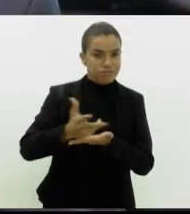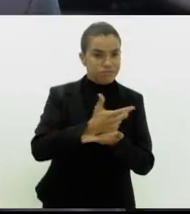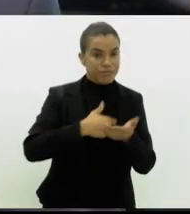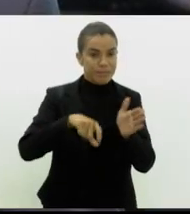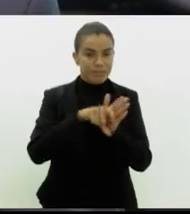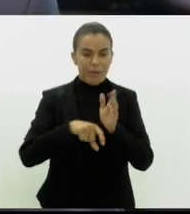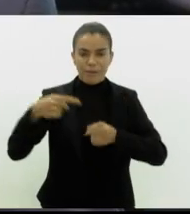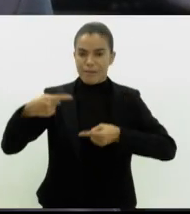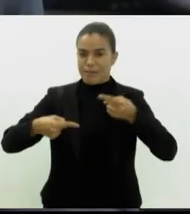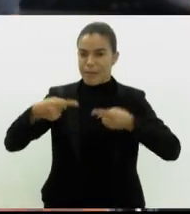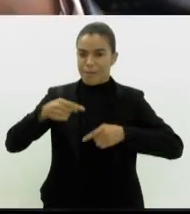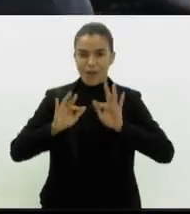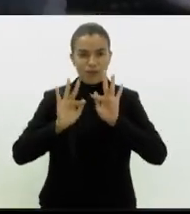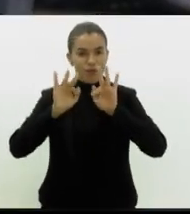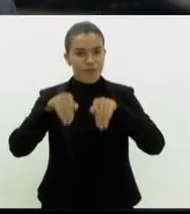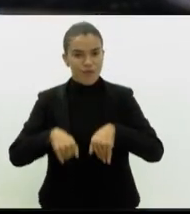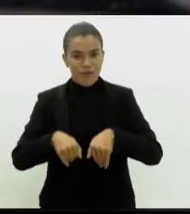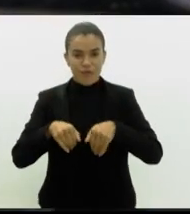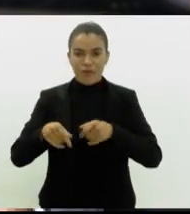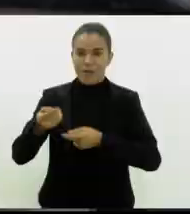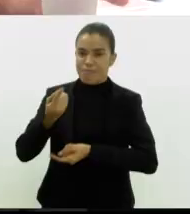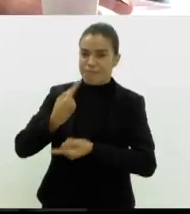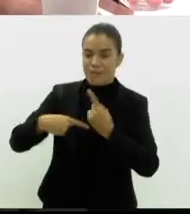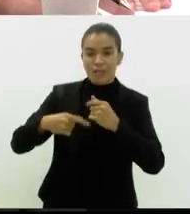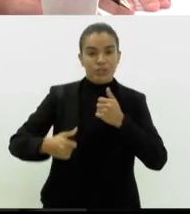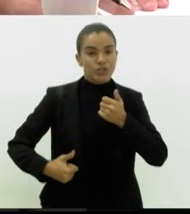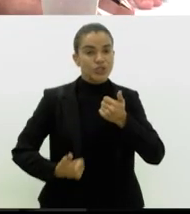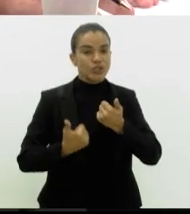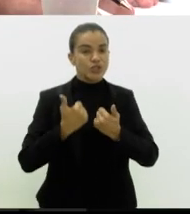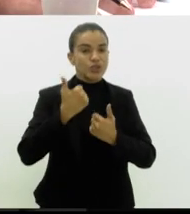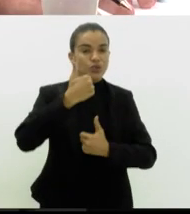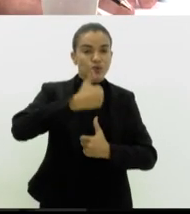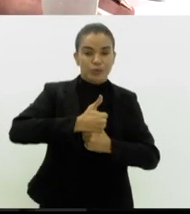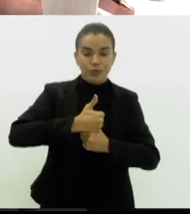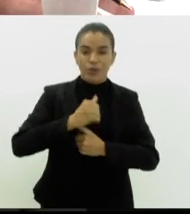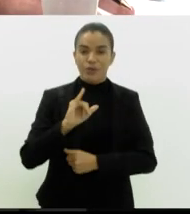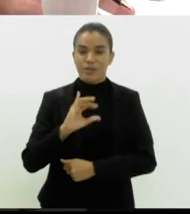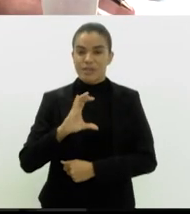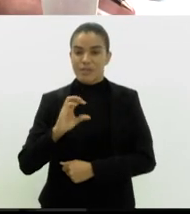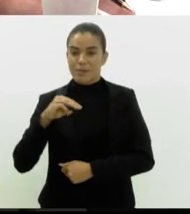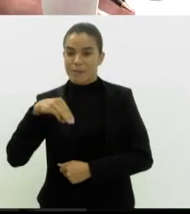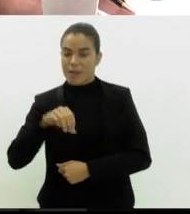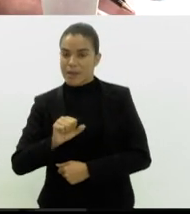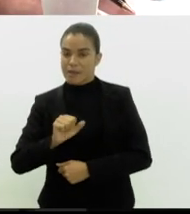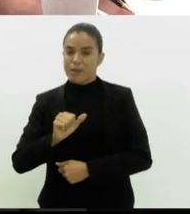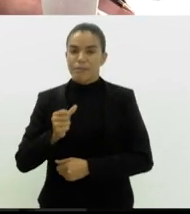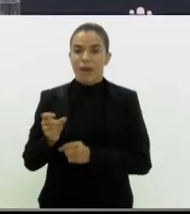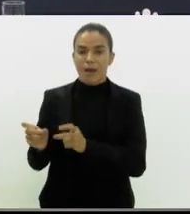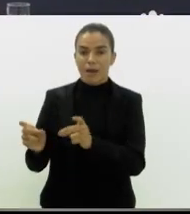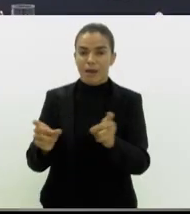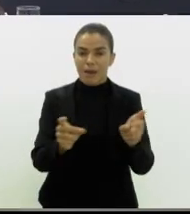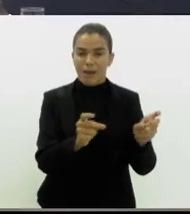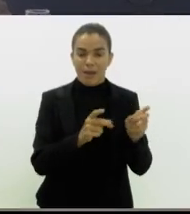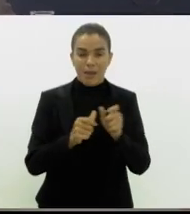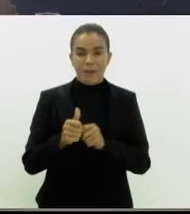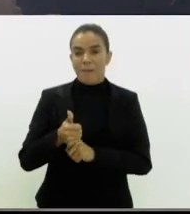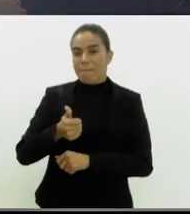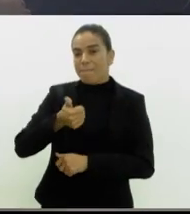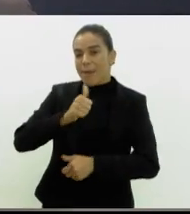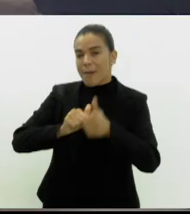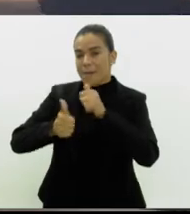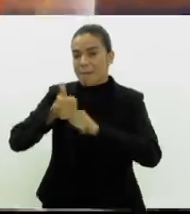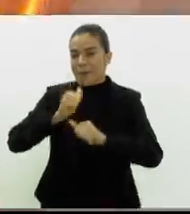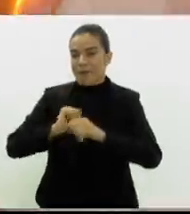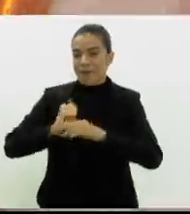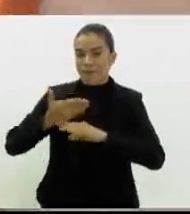debatem o fim do regime de substituição tributária do ICMS para comercialização de bebidas produzidas